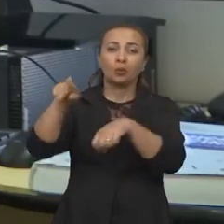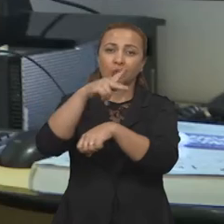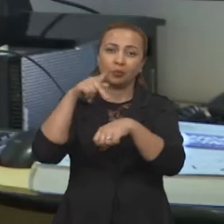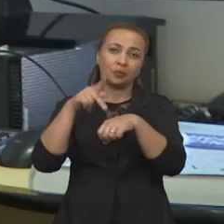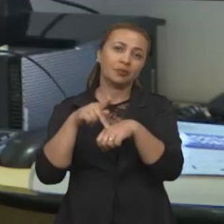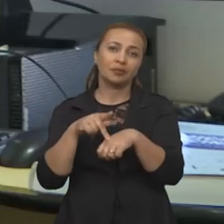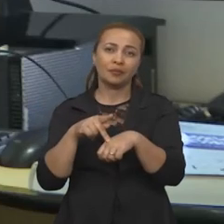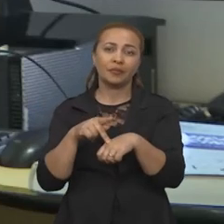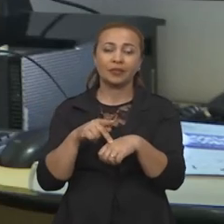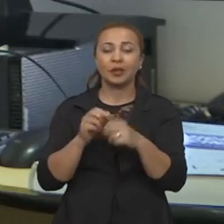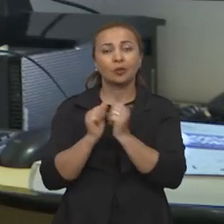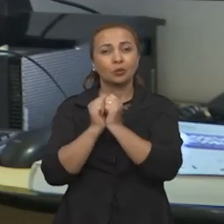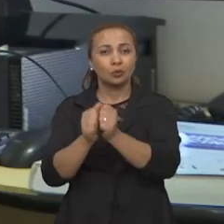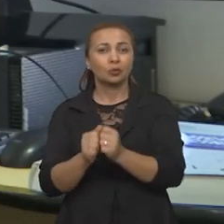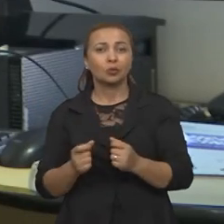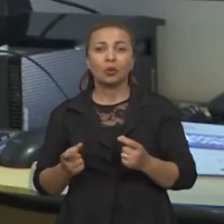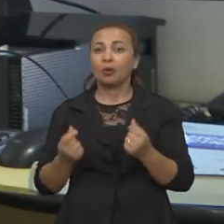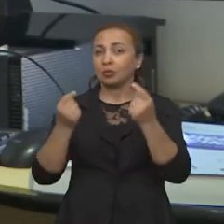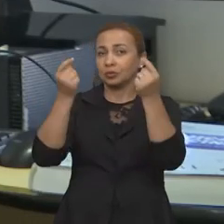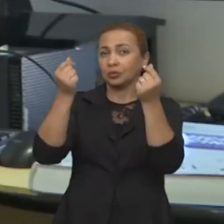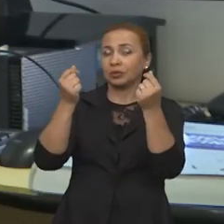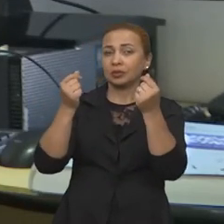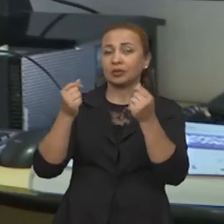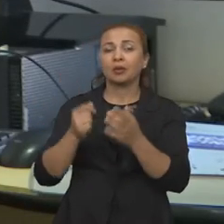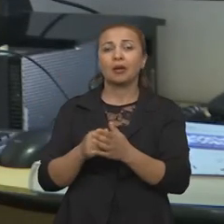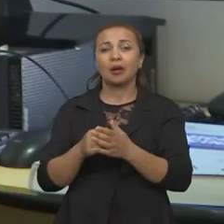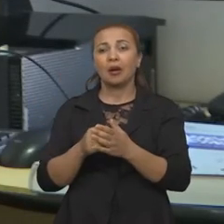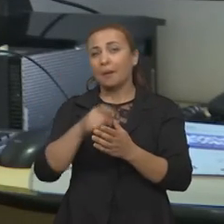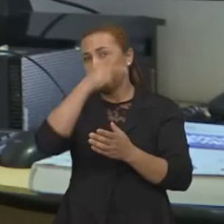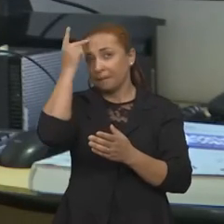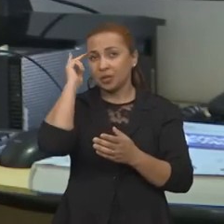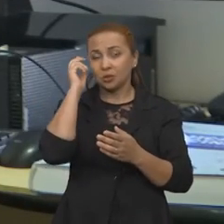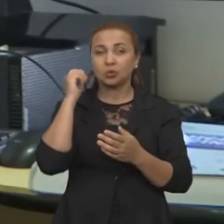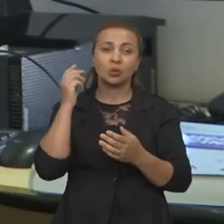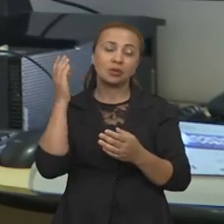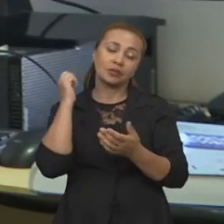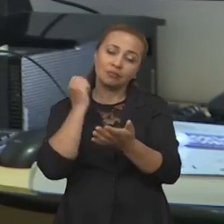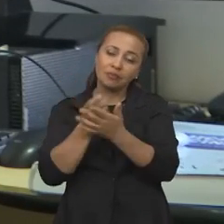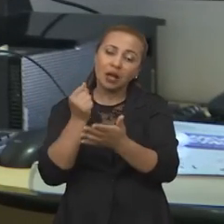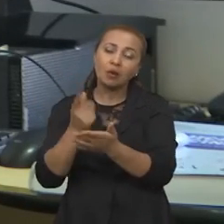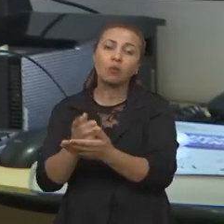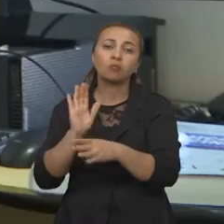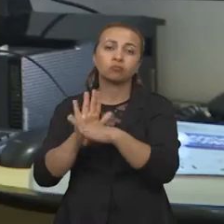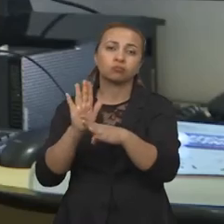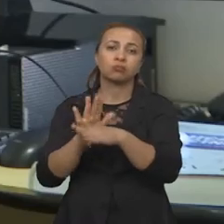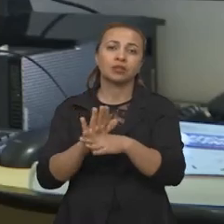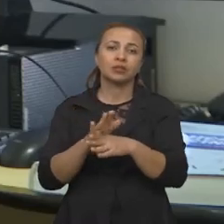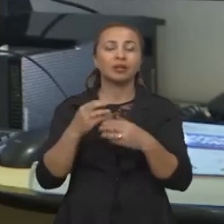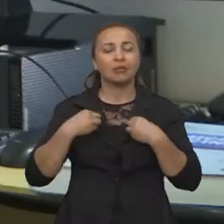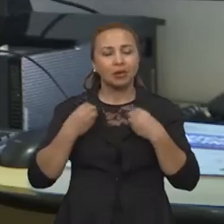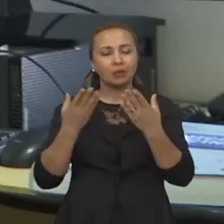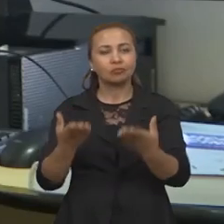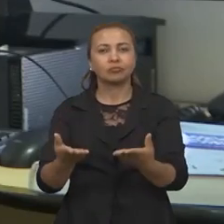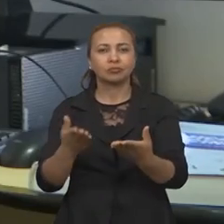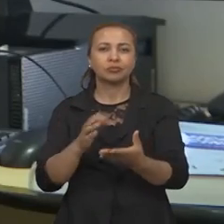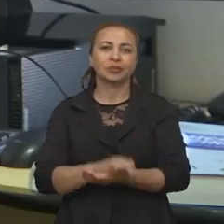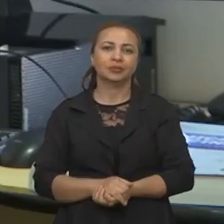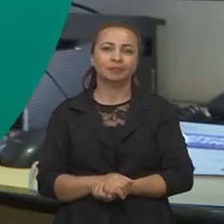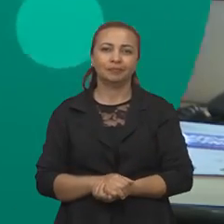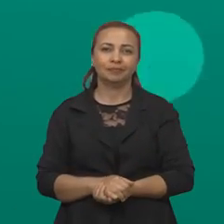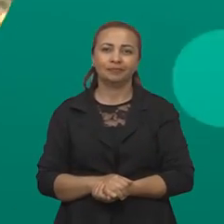meu mestrado através de verba financiada pelo povo brasileiro. Então, essa é a minha retribuição, digamos assim.